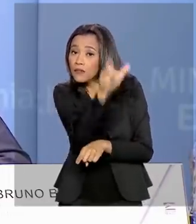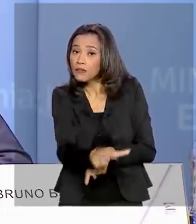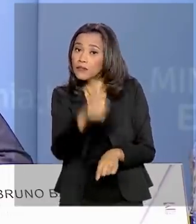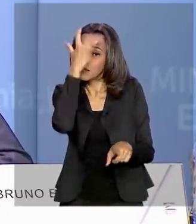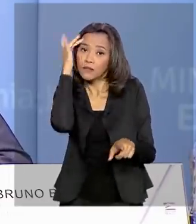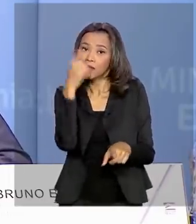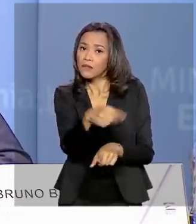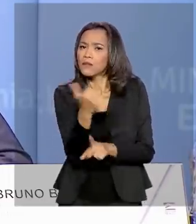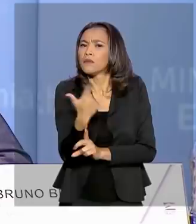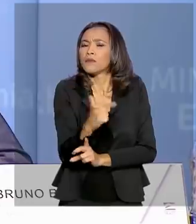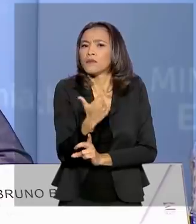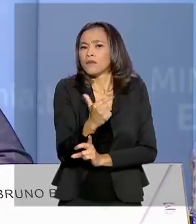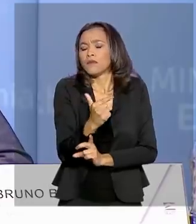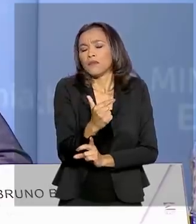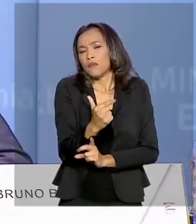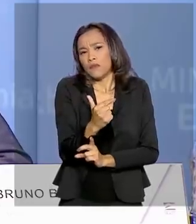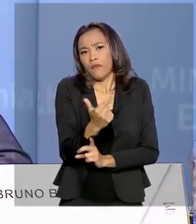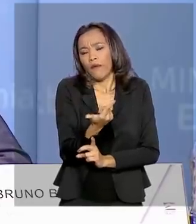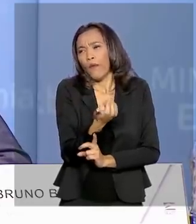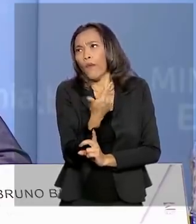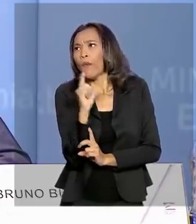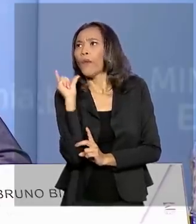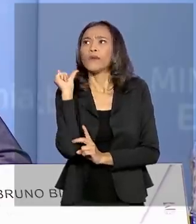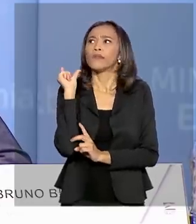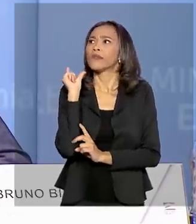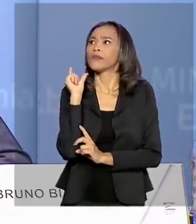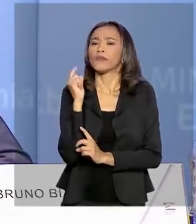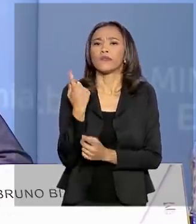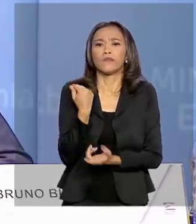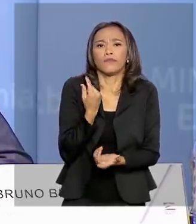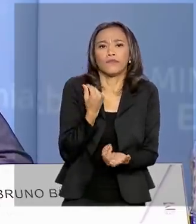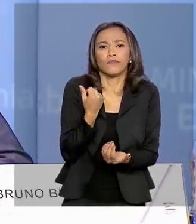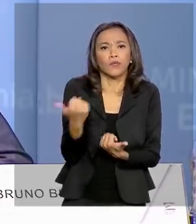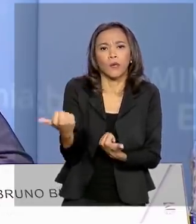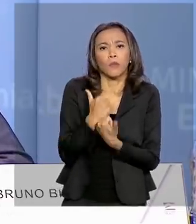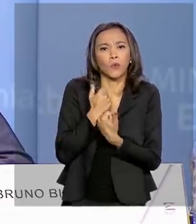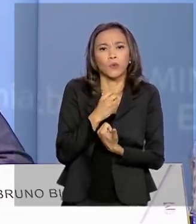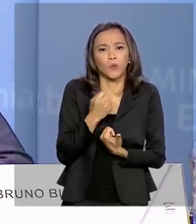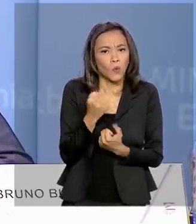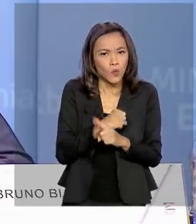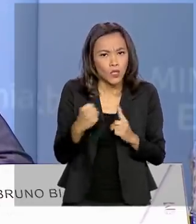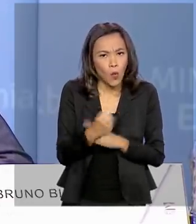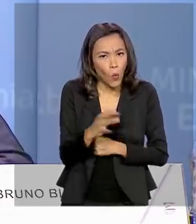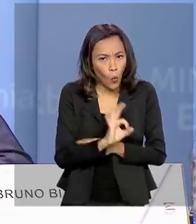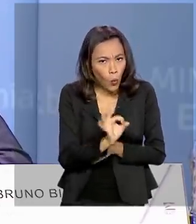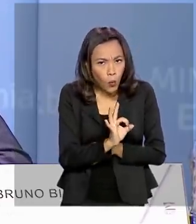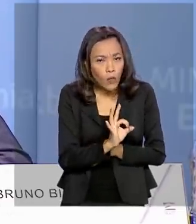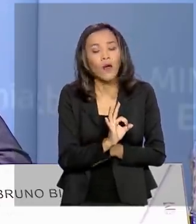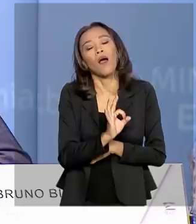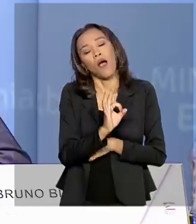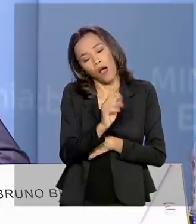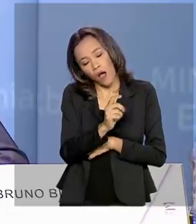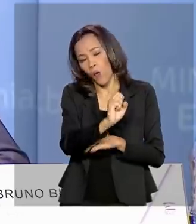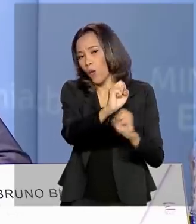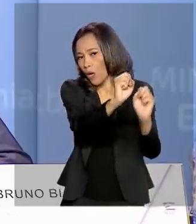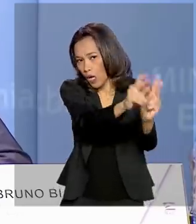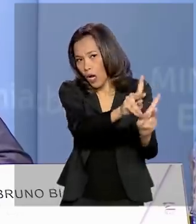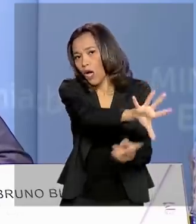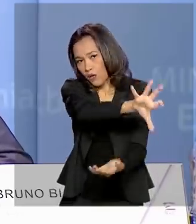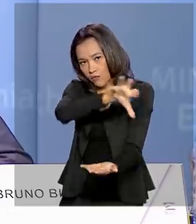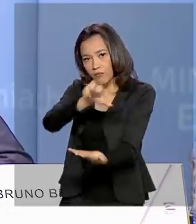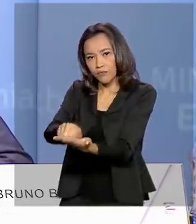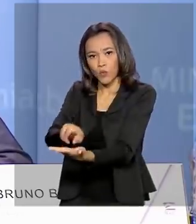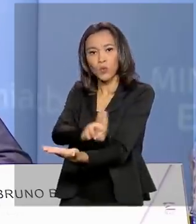não tem nenhum tipo de outra proteção social. Feito esse batimento, automaticamente ela entra no